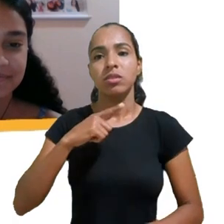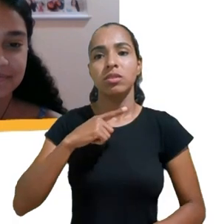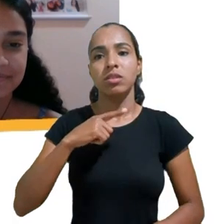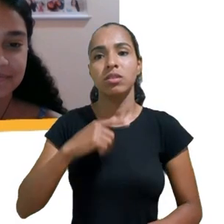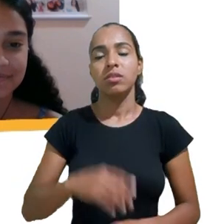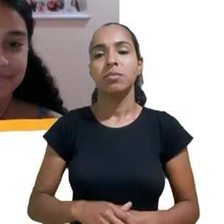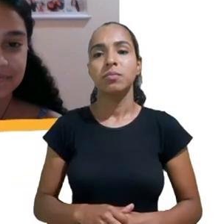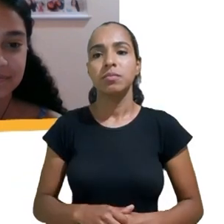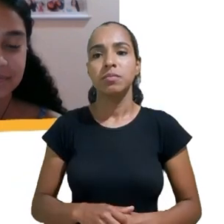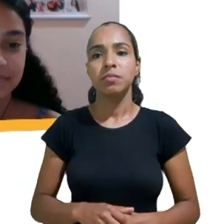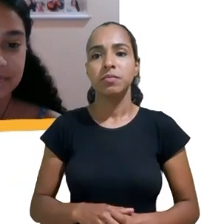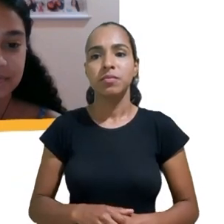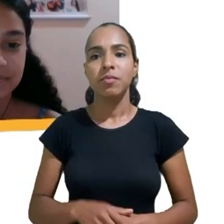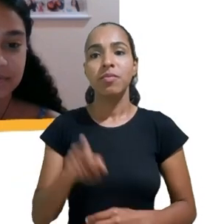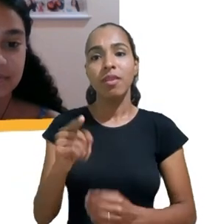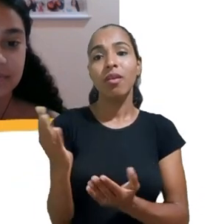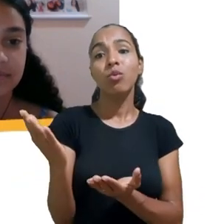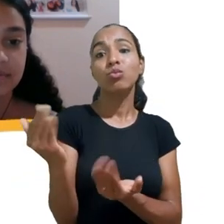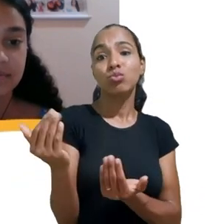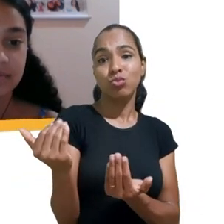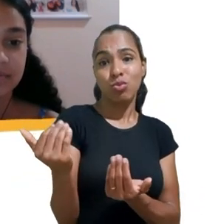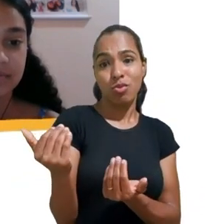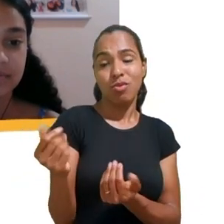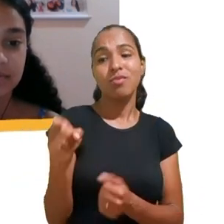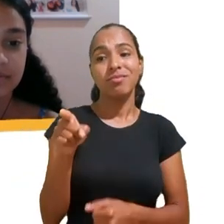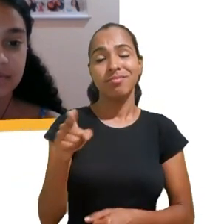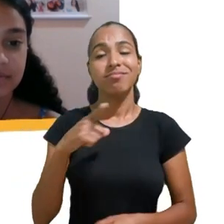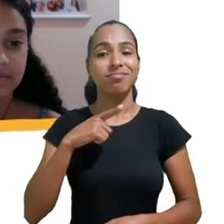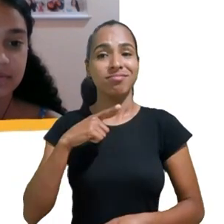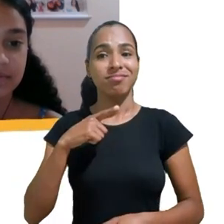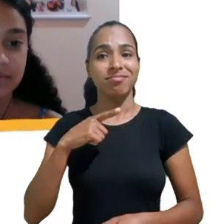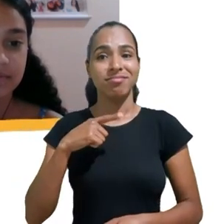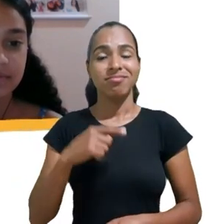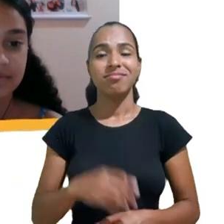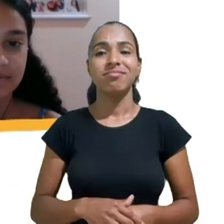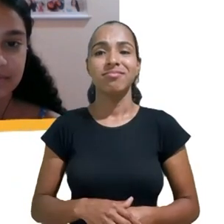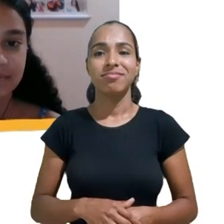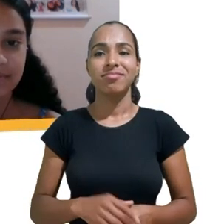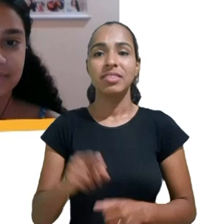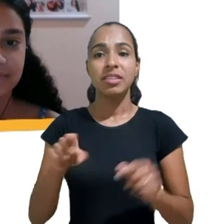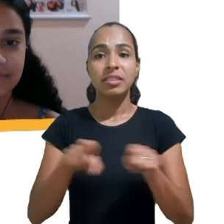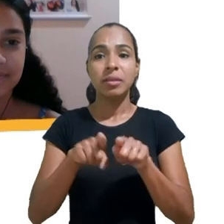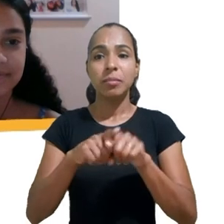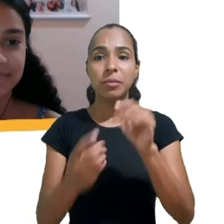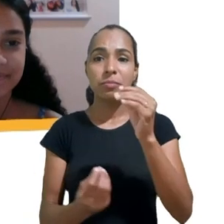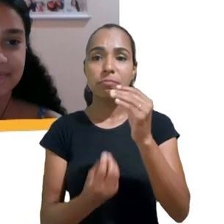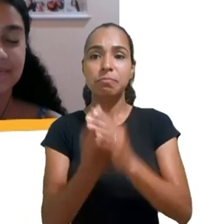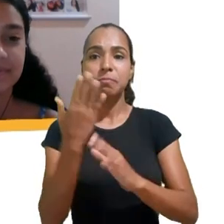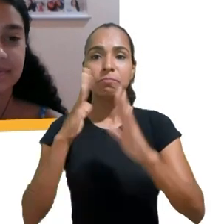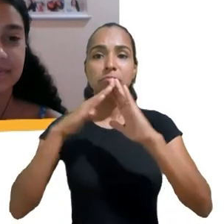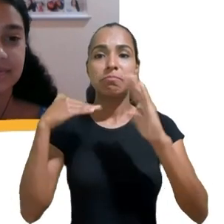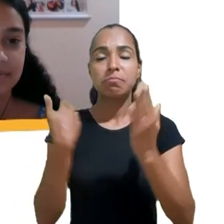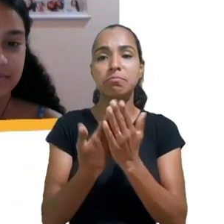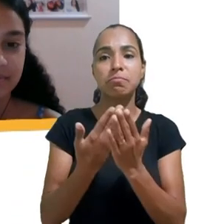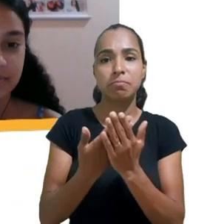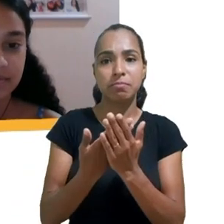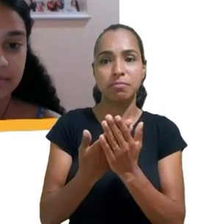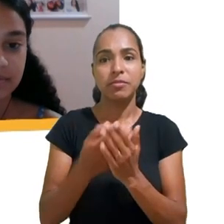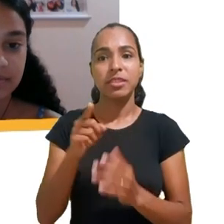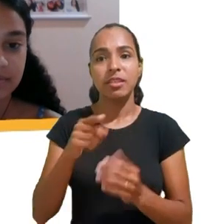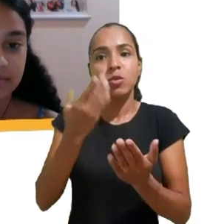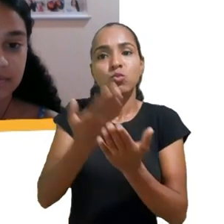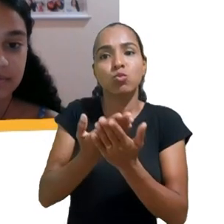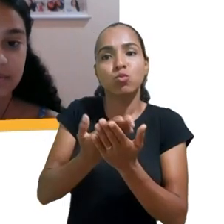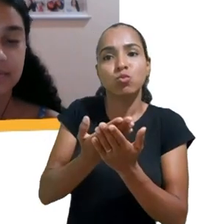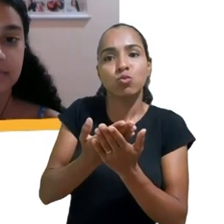jovem transformadora choca e uma jovem embaixadora do Criativos da Escola. Ela é uma das estudantes responsáveis pelo projeto Fora da